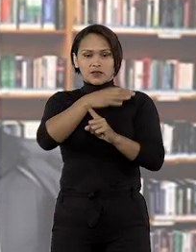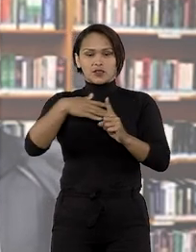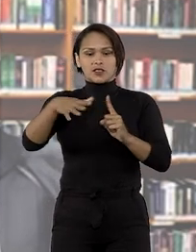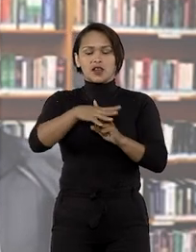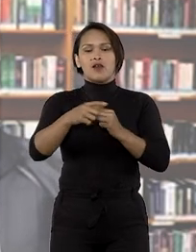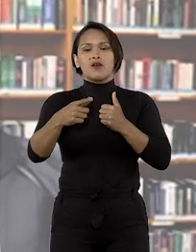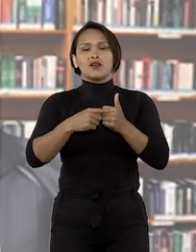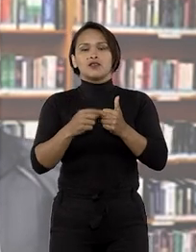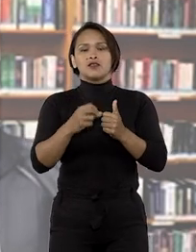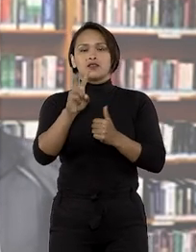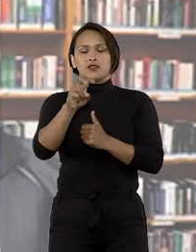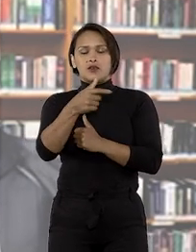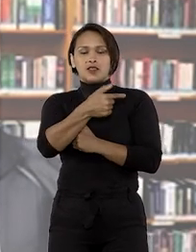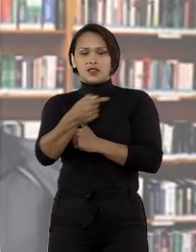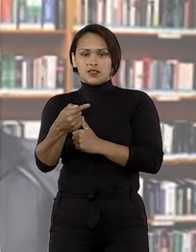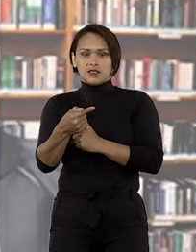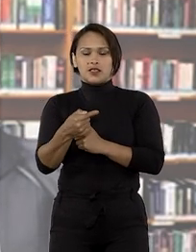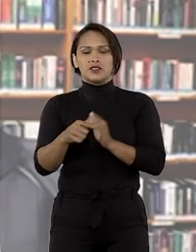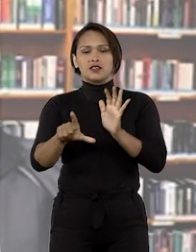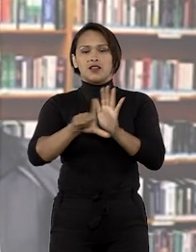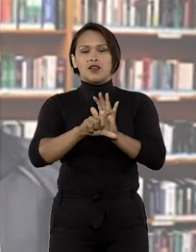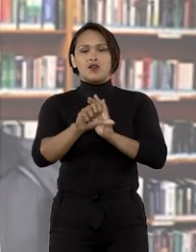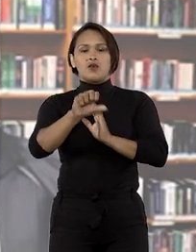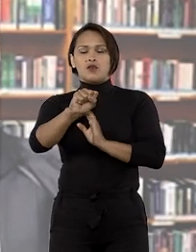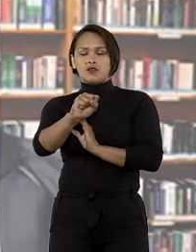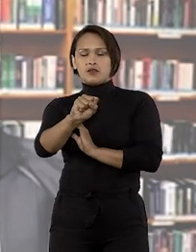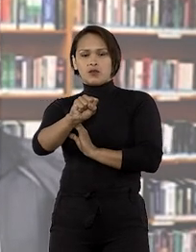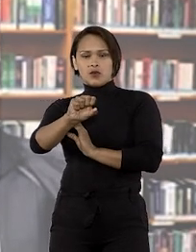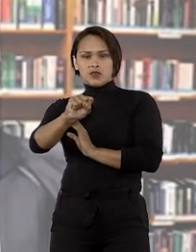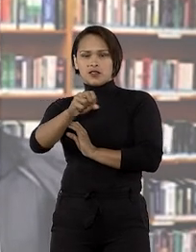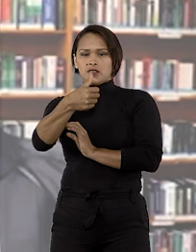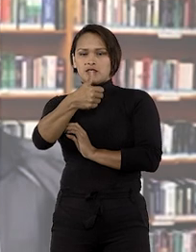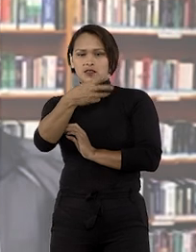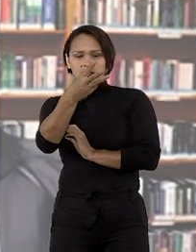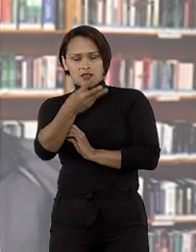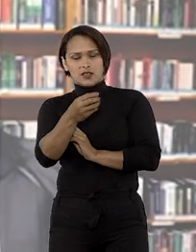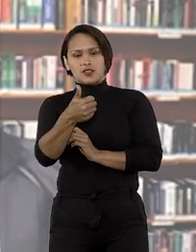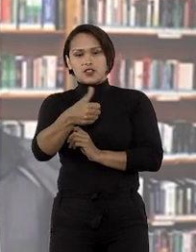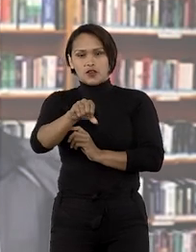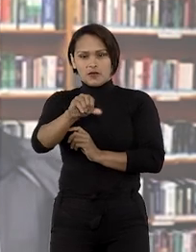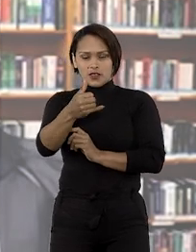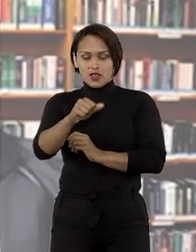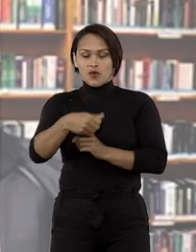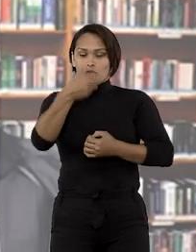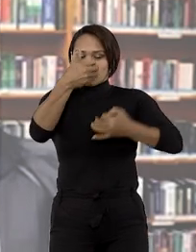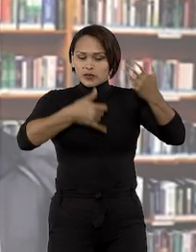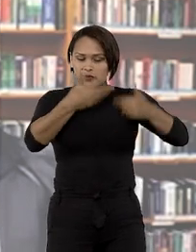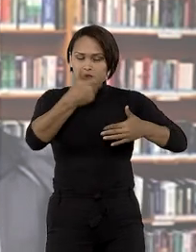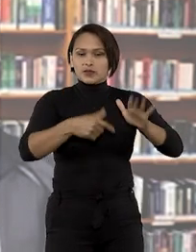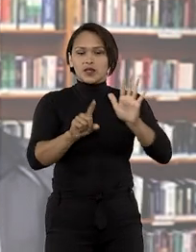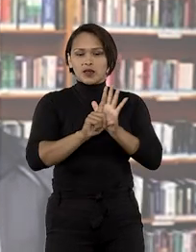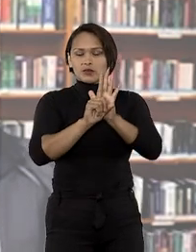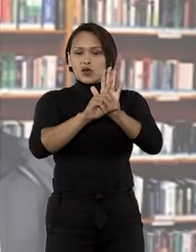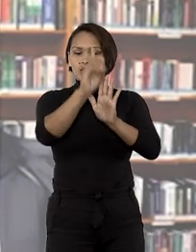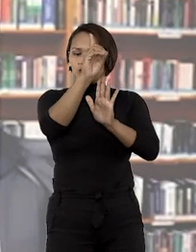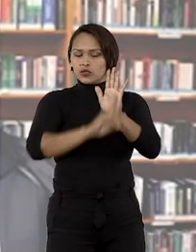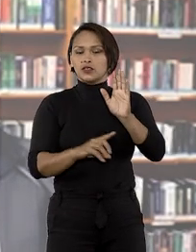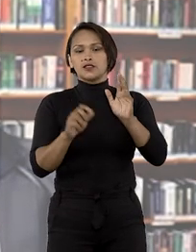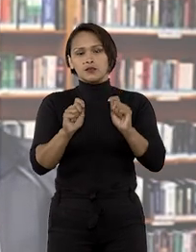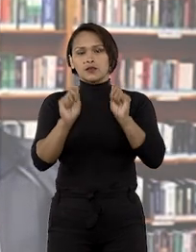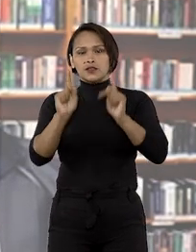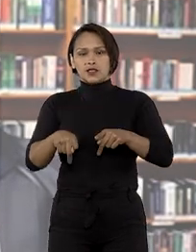o artigo 57 da Lei nº.213, de 91, assegura expressamente o direito à